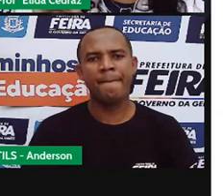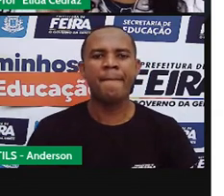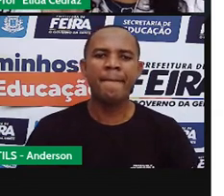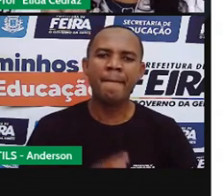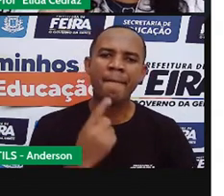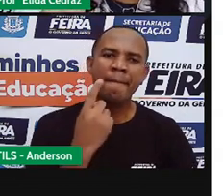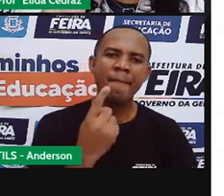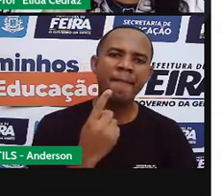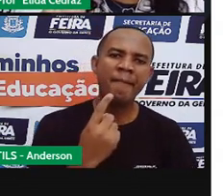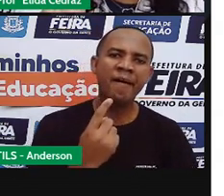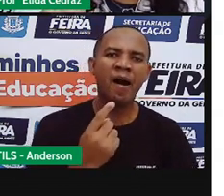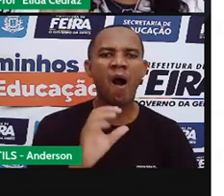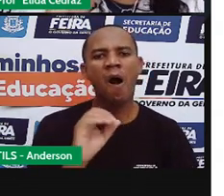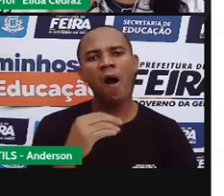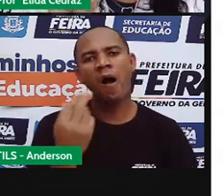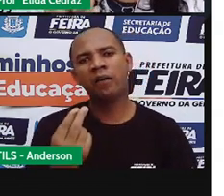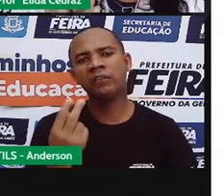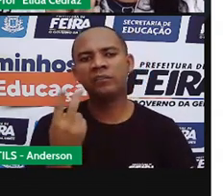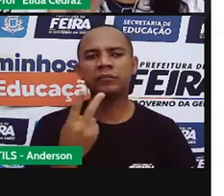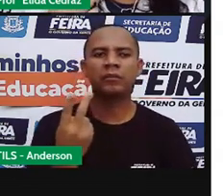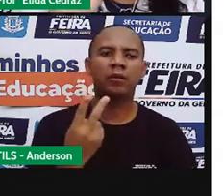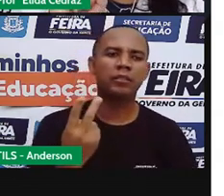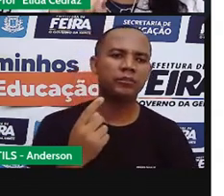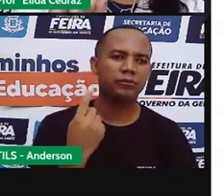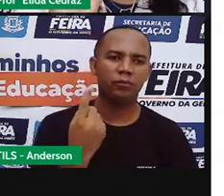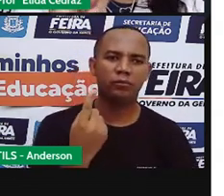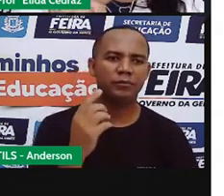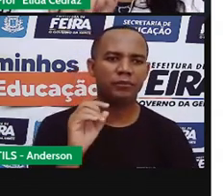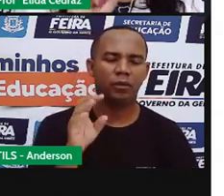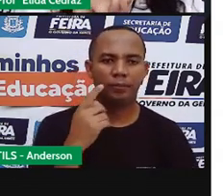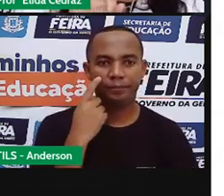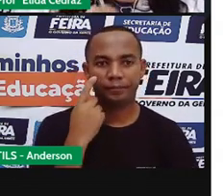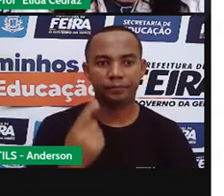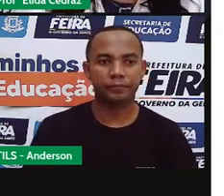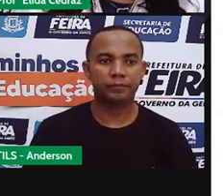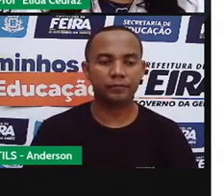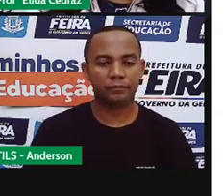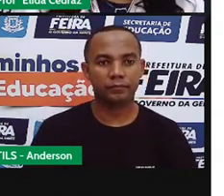R? Um ou dois? um. Então, vamos lá?